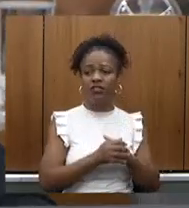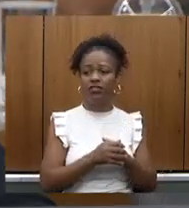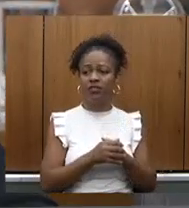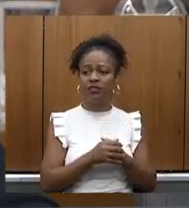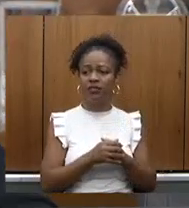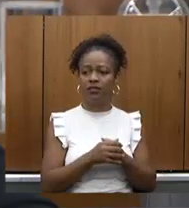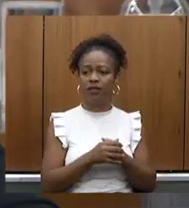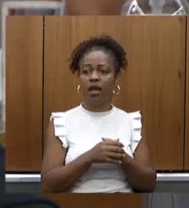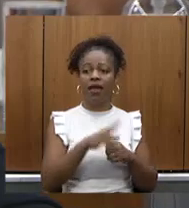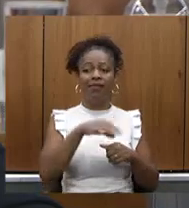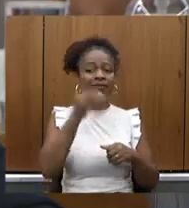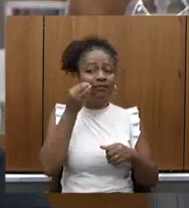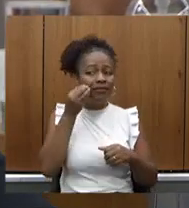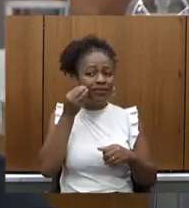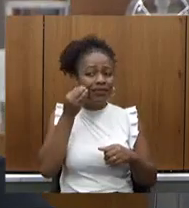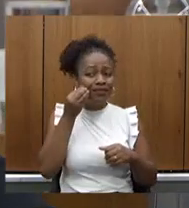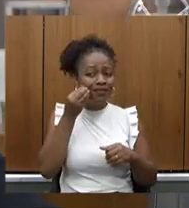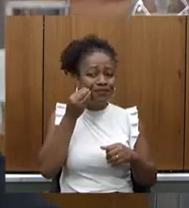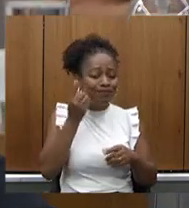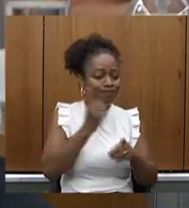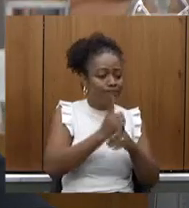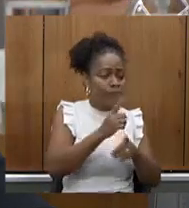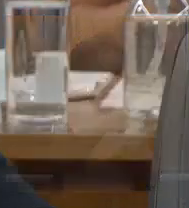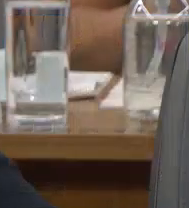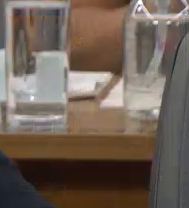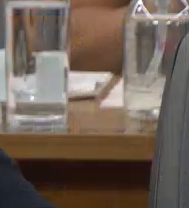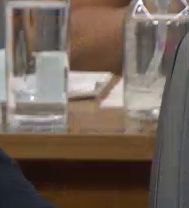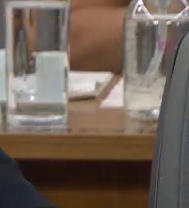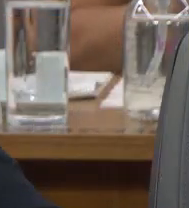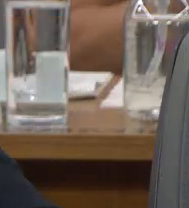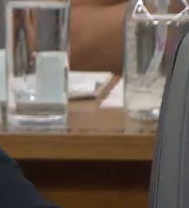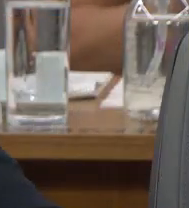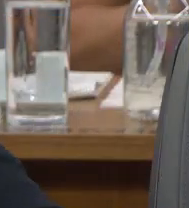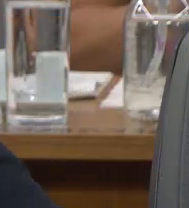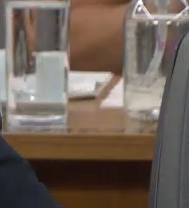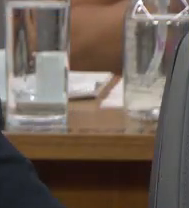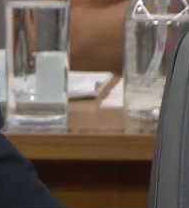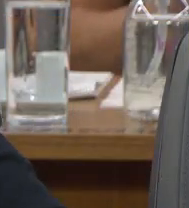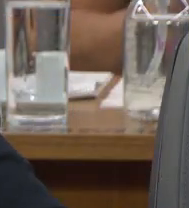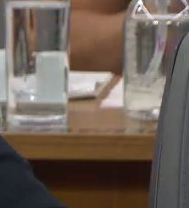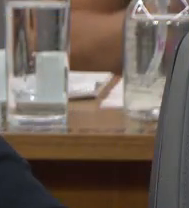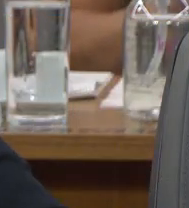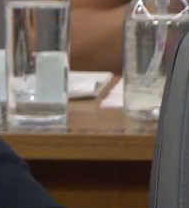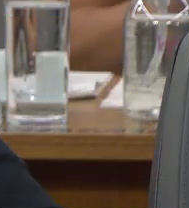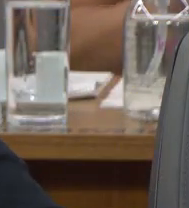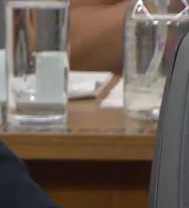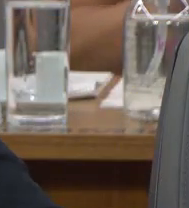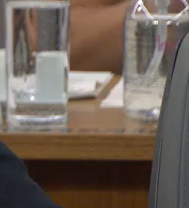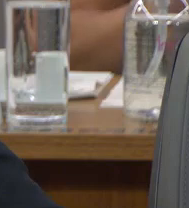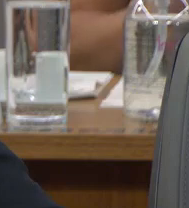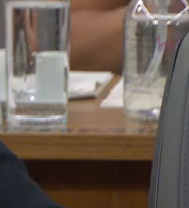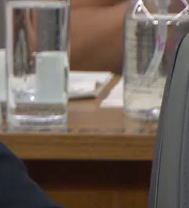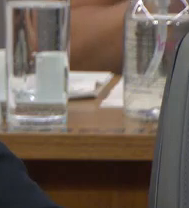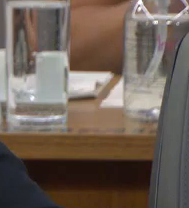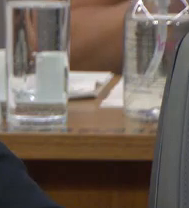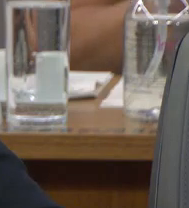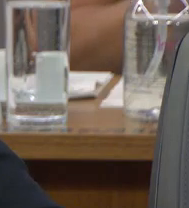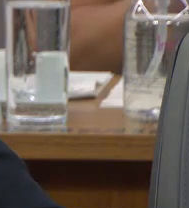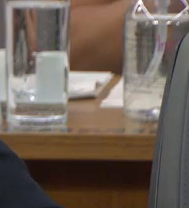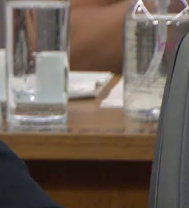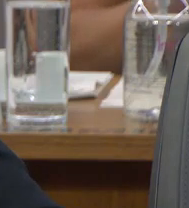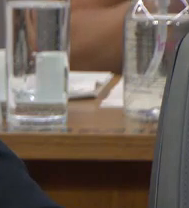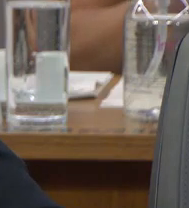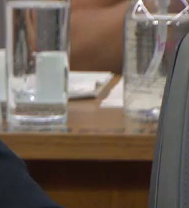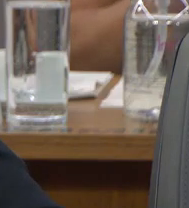tentamos achar soluções a curto médio e longo prazo conversei com o doutor Paulo Prefeito também estive com ele e a gente